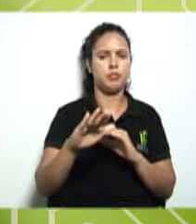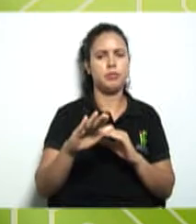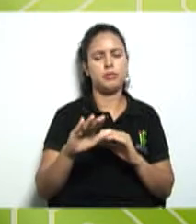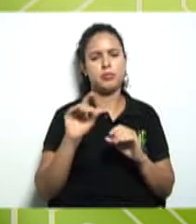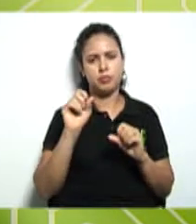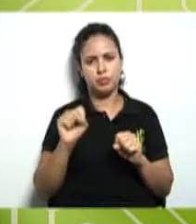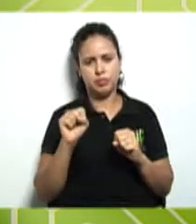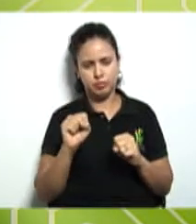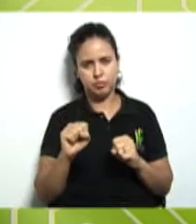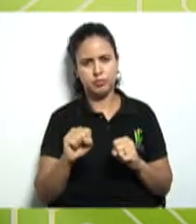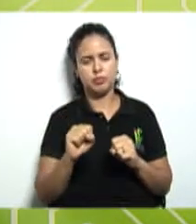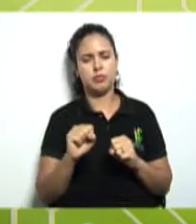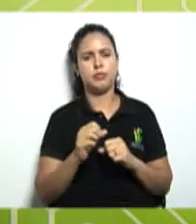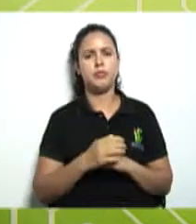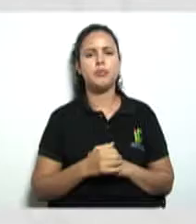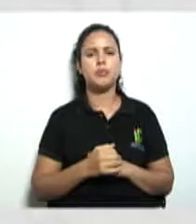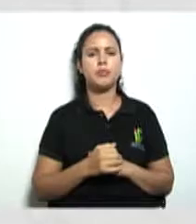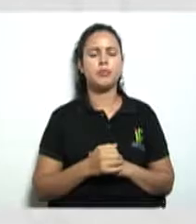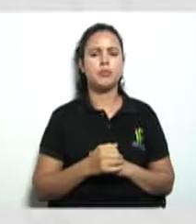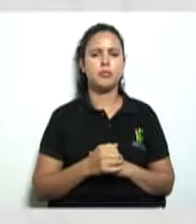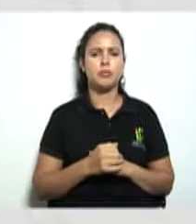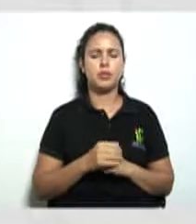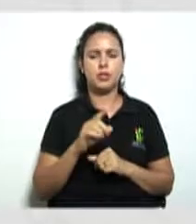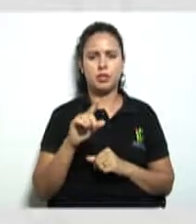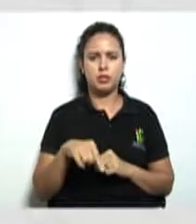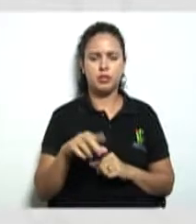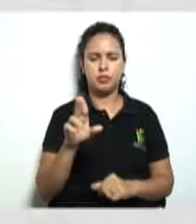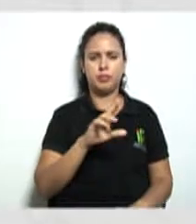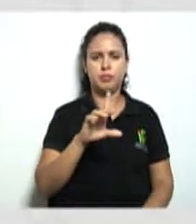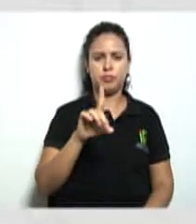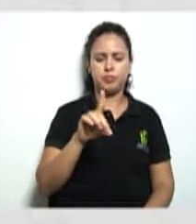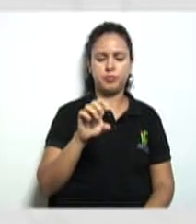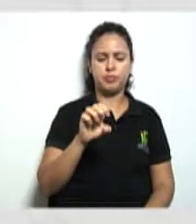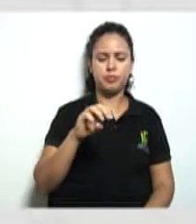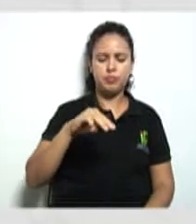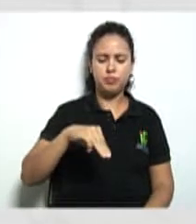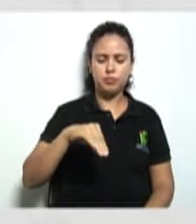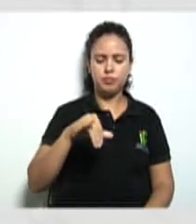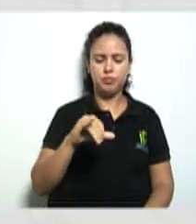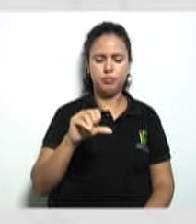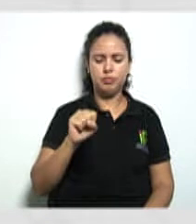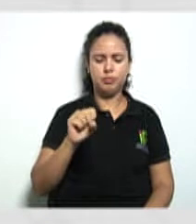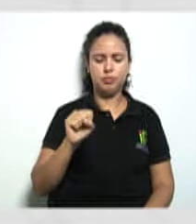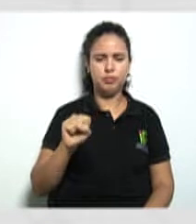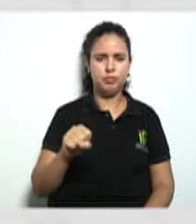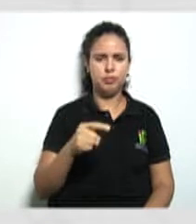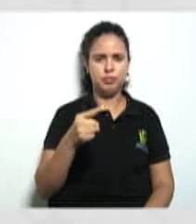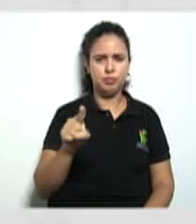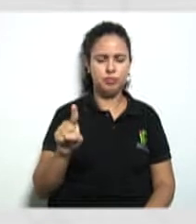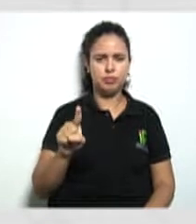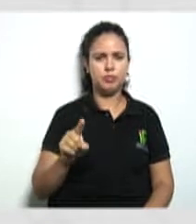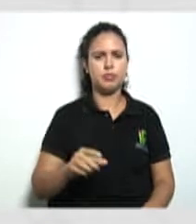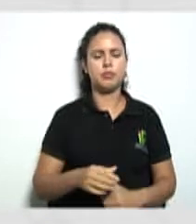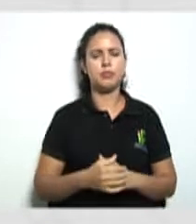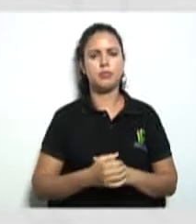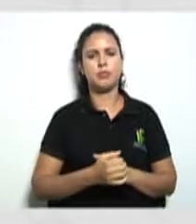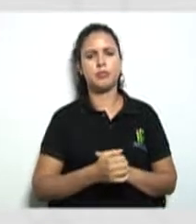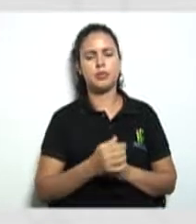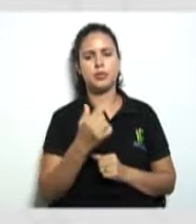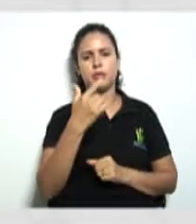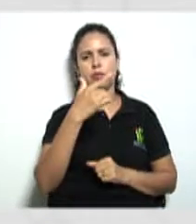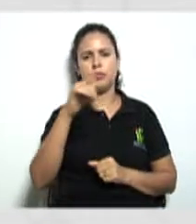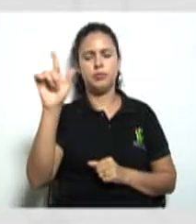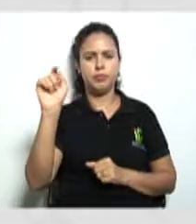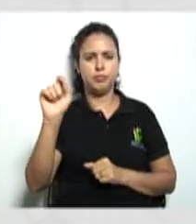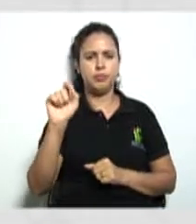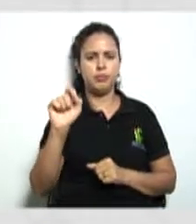ele pode sair isso é o que chamamos de demissão aqui né e o outro ponto é o que